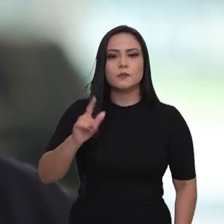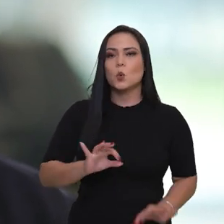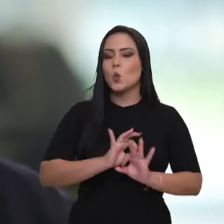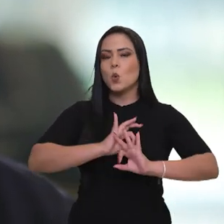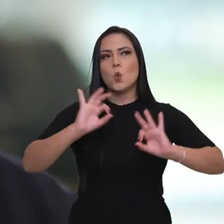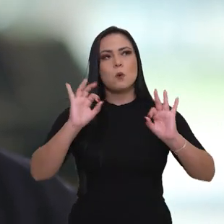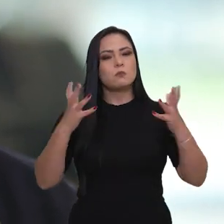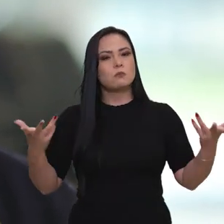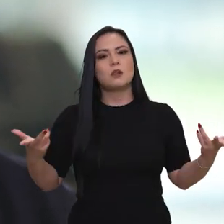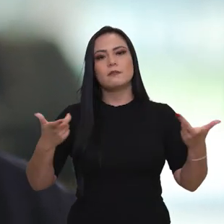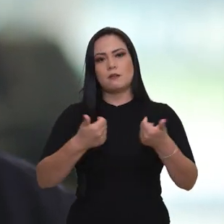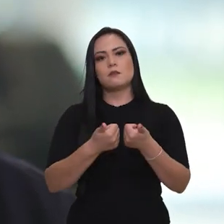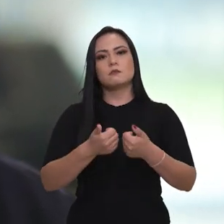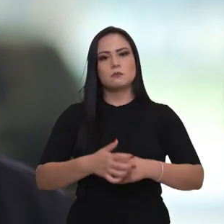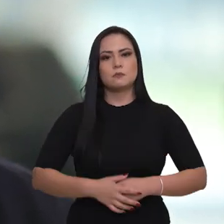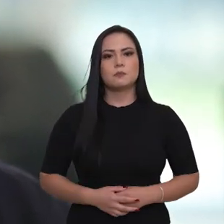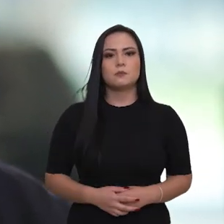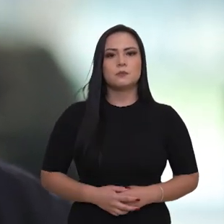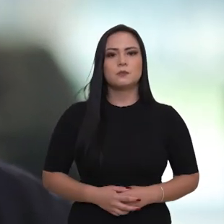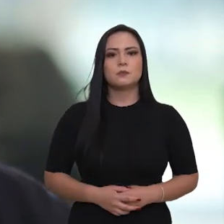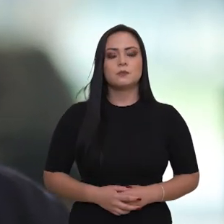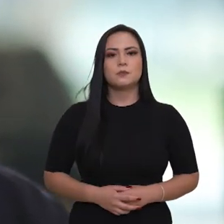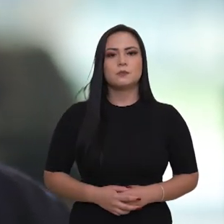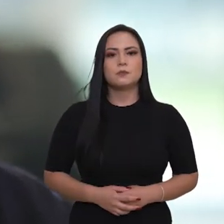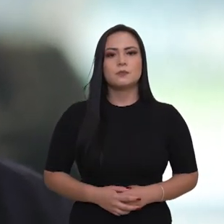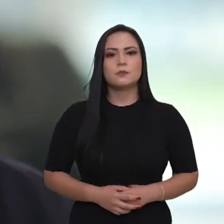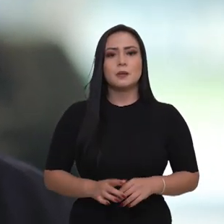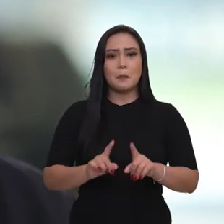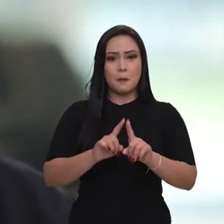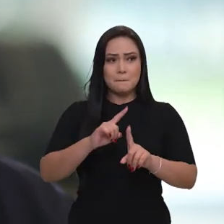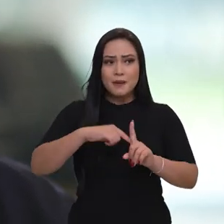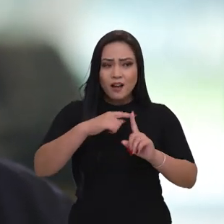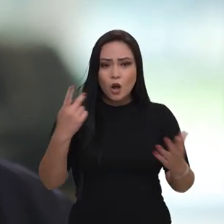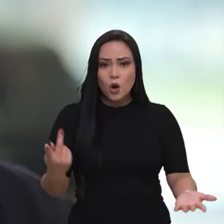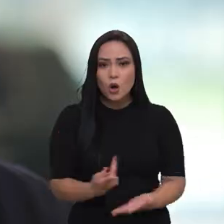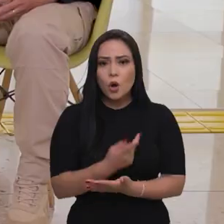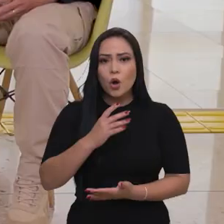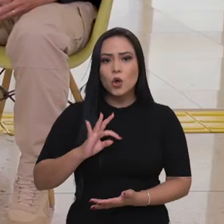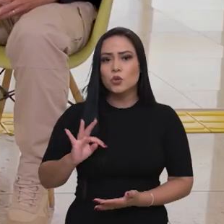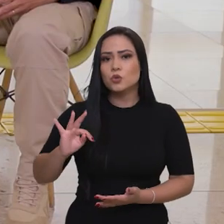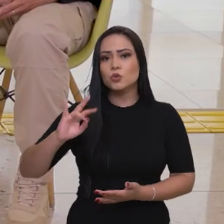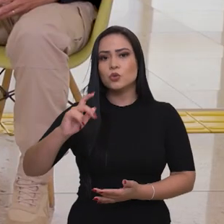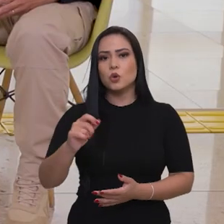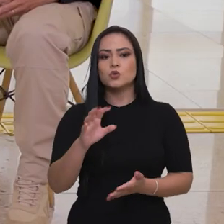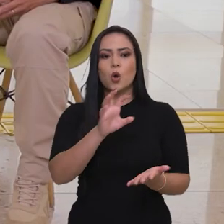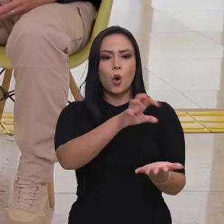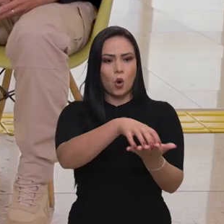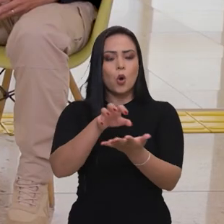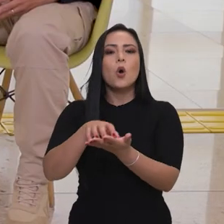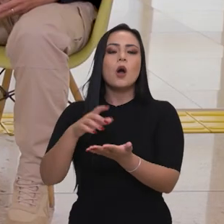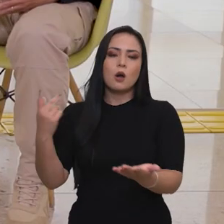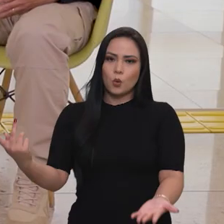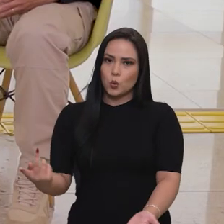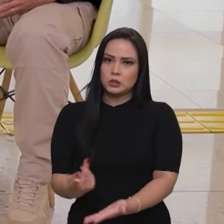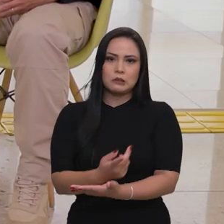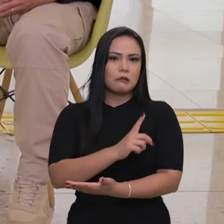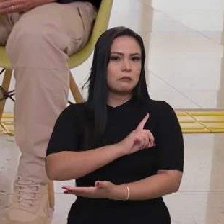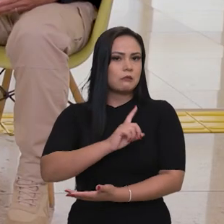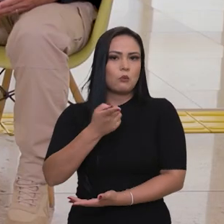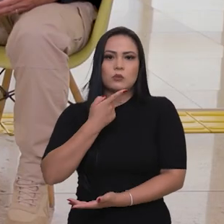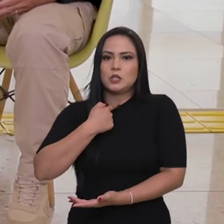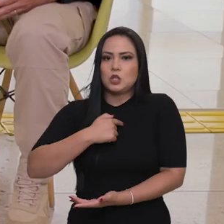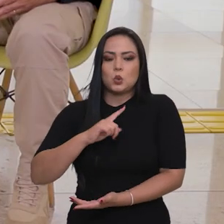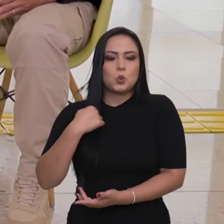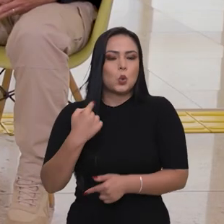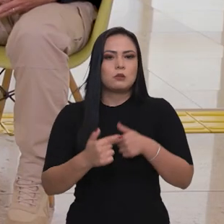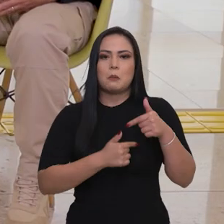extremamente qualificados. Casos pontuais acontecem em todos os órgãos, né? Acontece, não